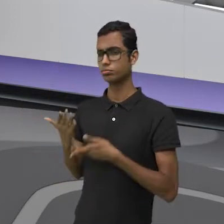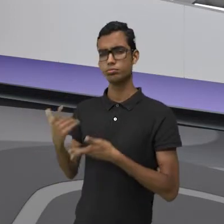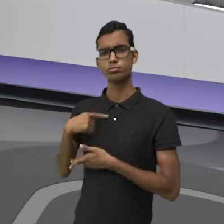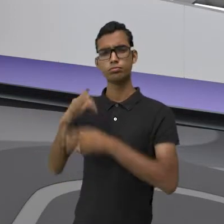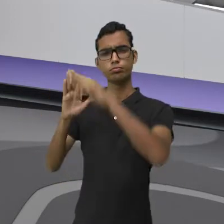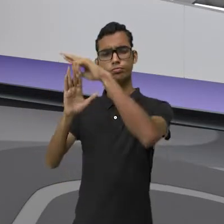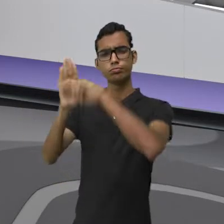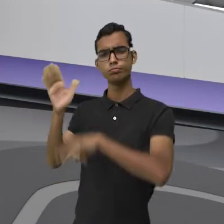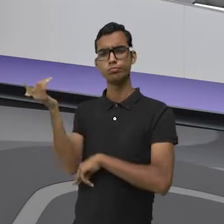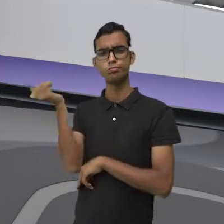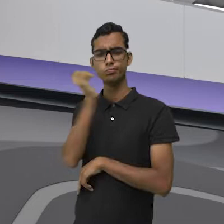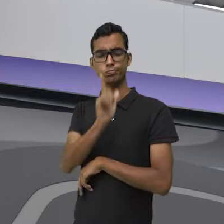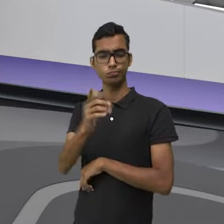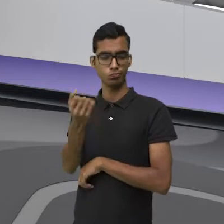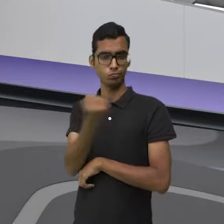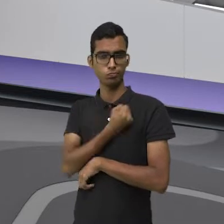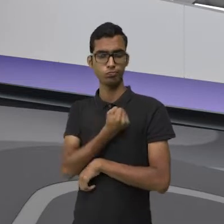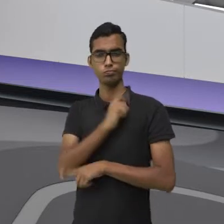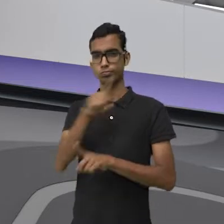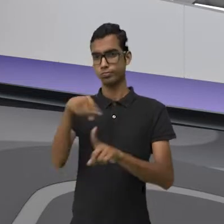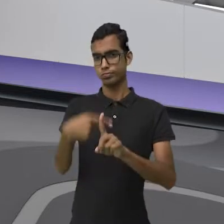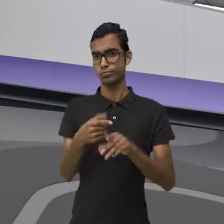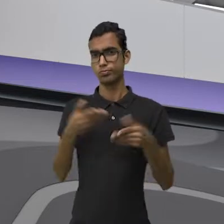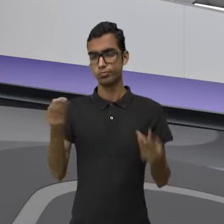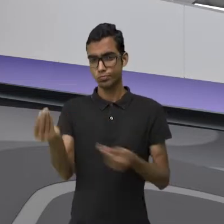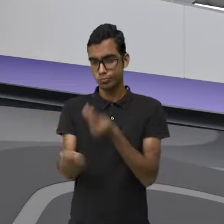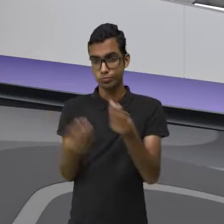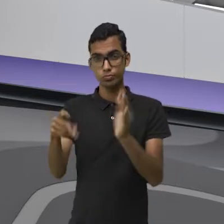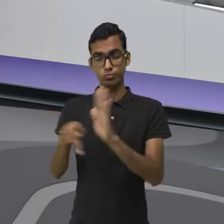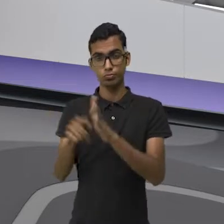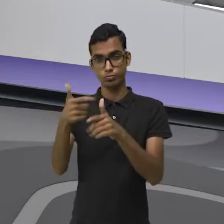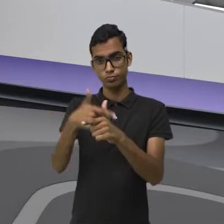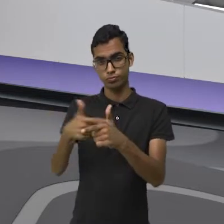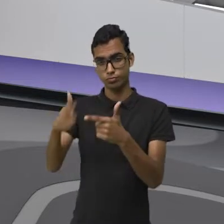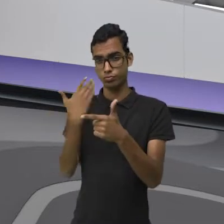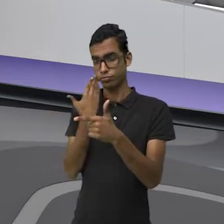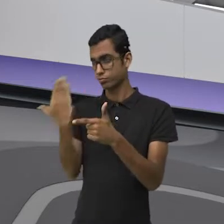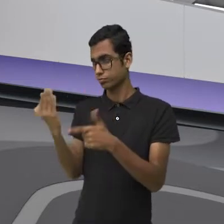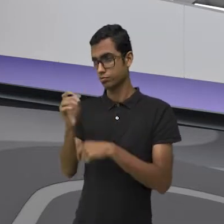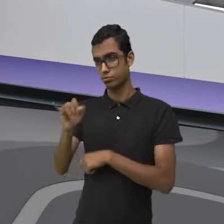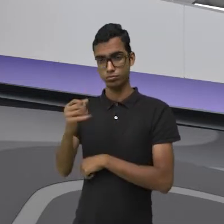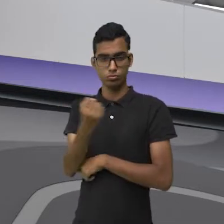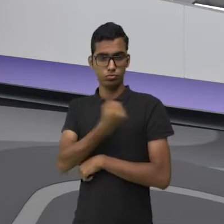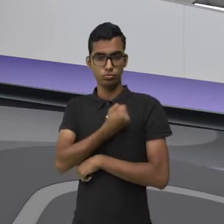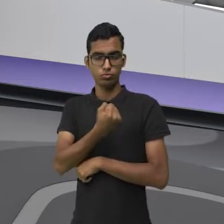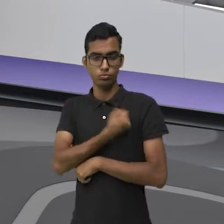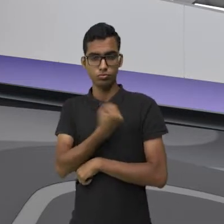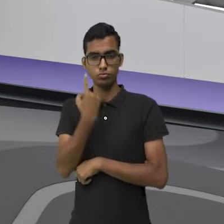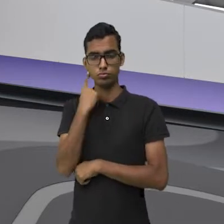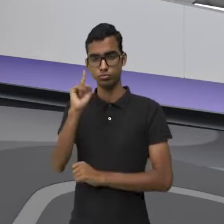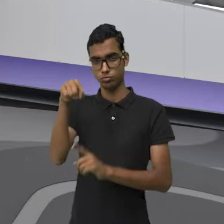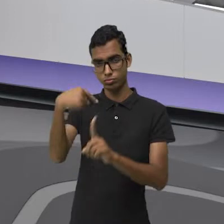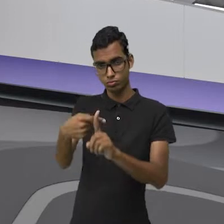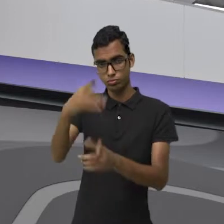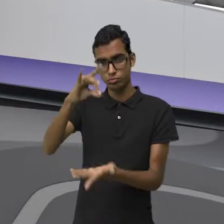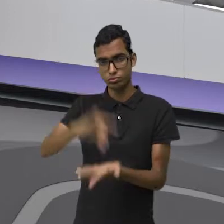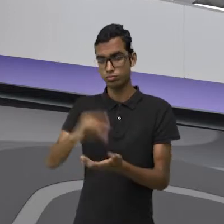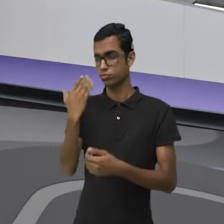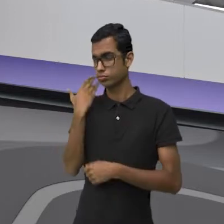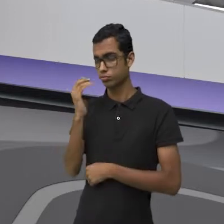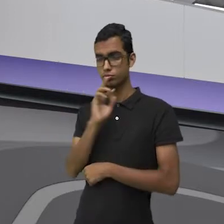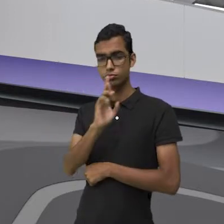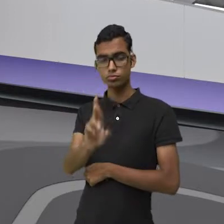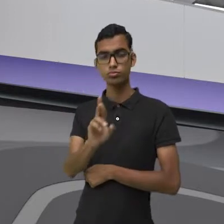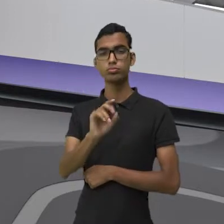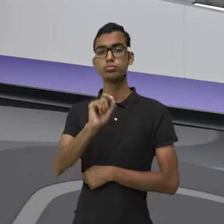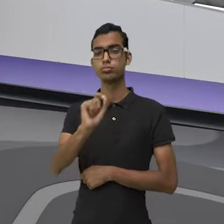nós obtemos um número positivo na divisão? Se os números forem positivos, o